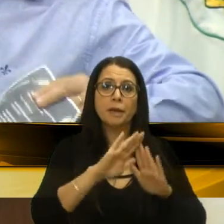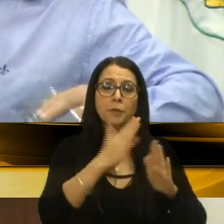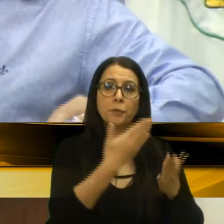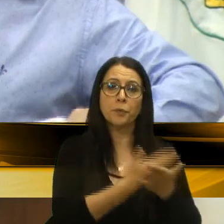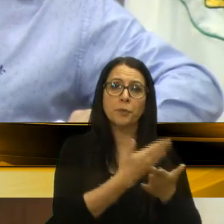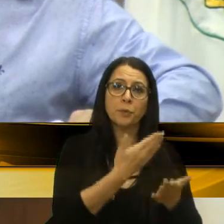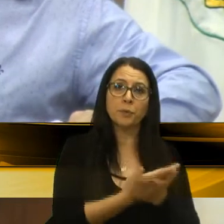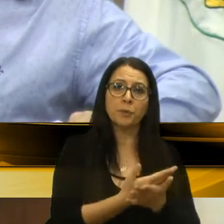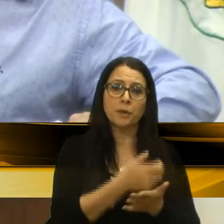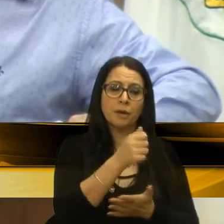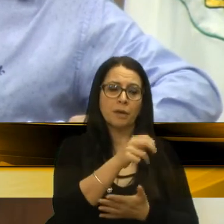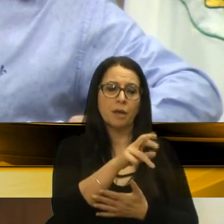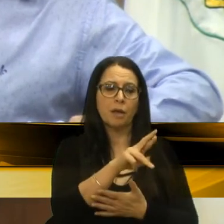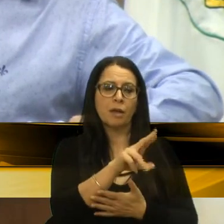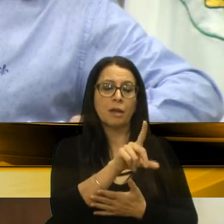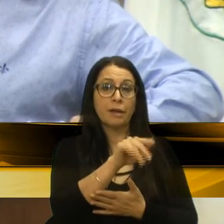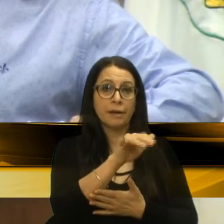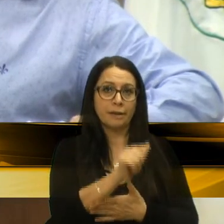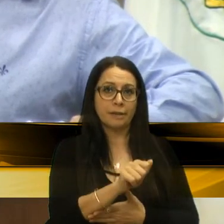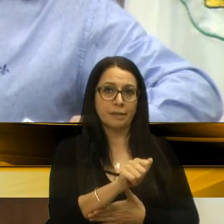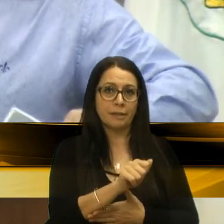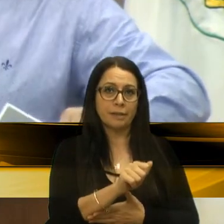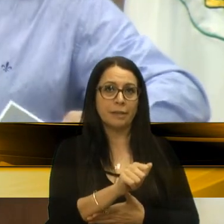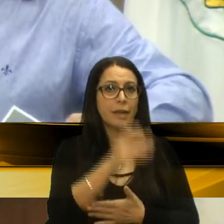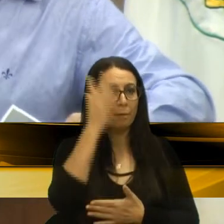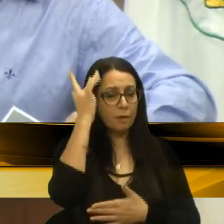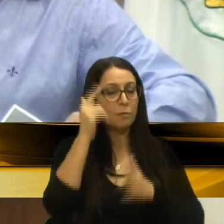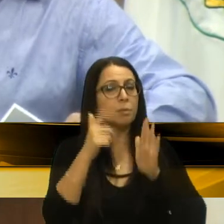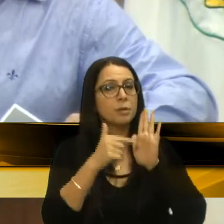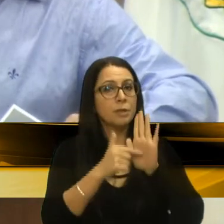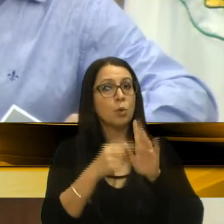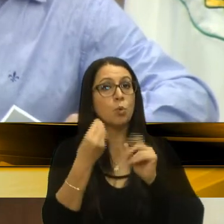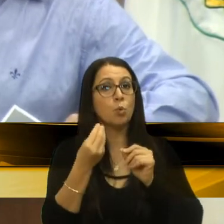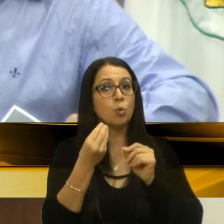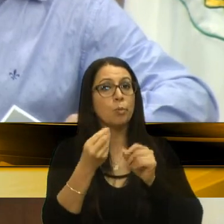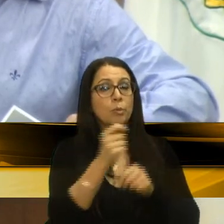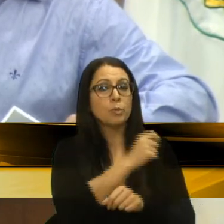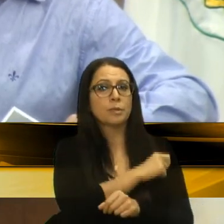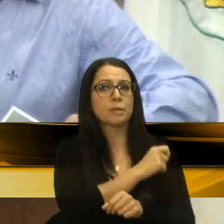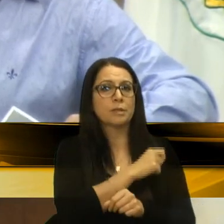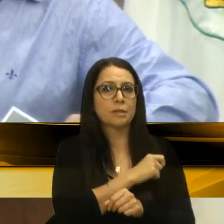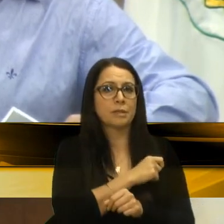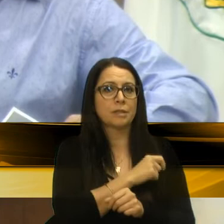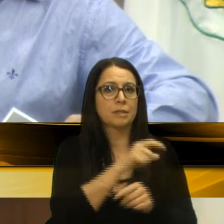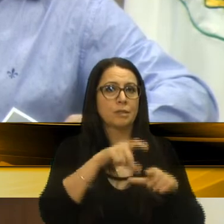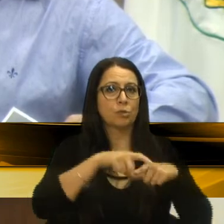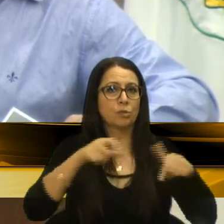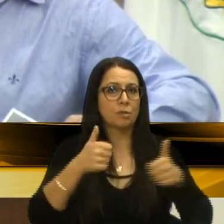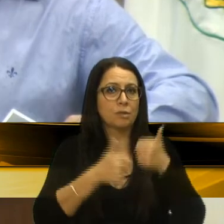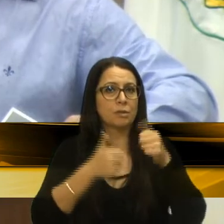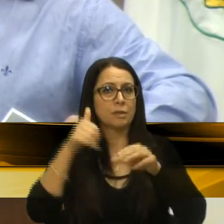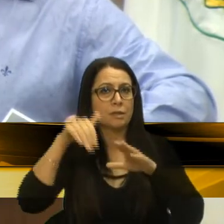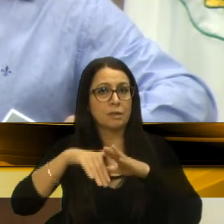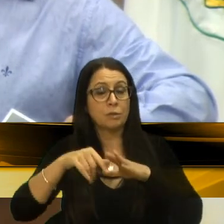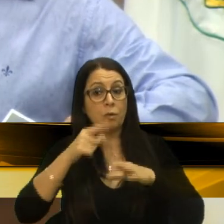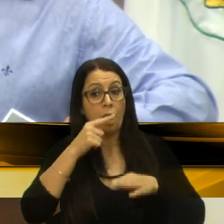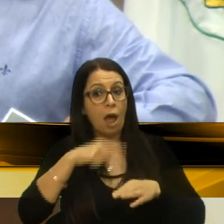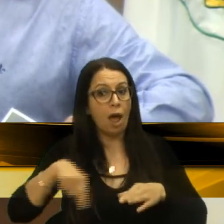na Manfro, que vou mostrar as fotos, se possível, amanhã, de como estão os alunos do lado do campo em Galópolis, dentro da água,